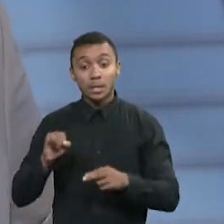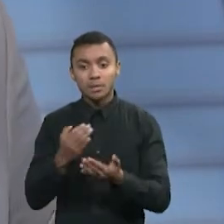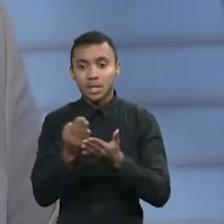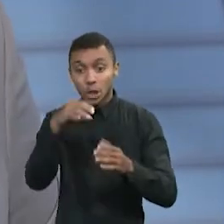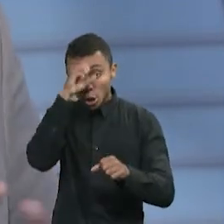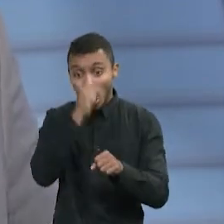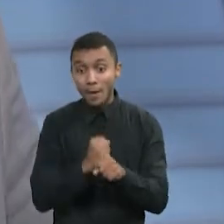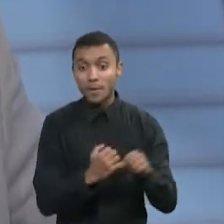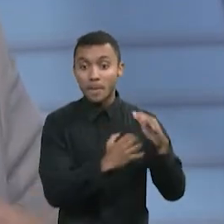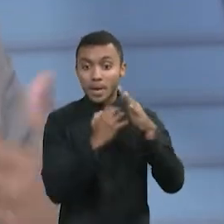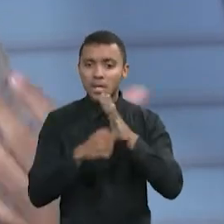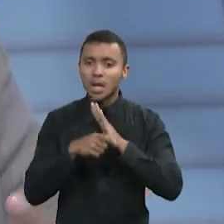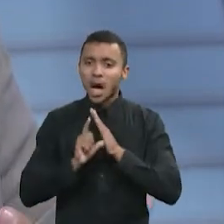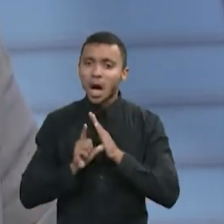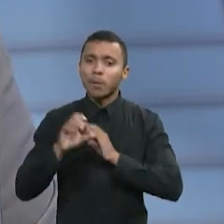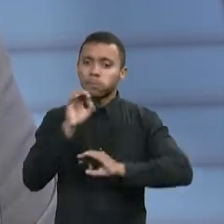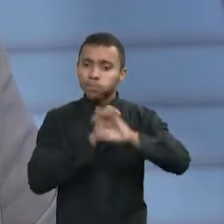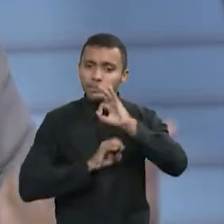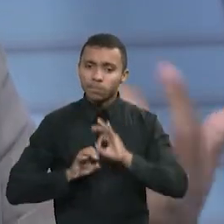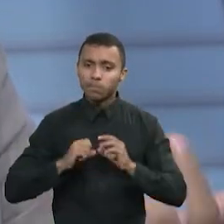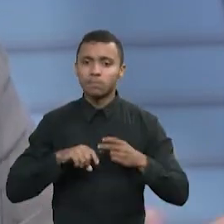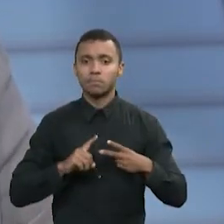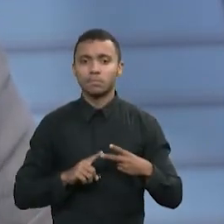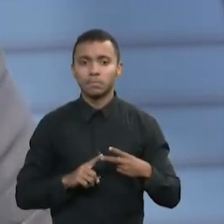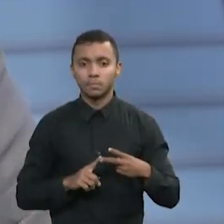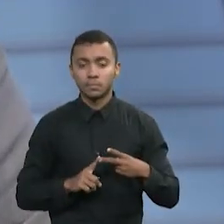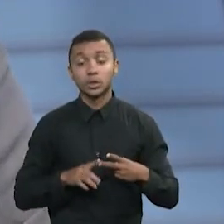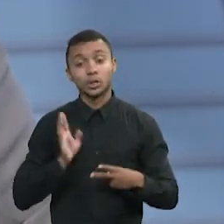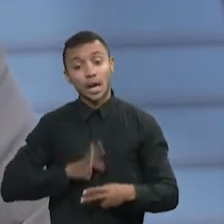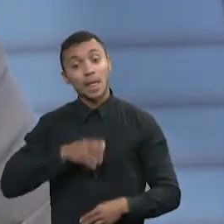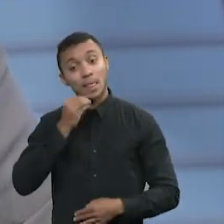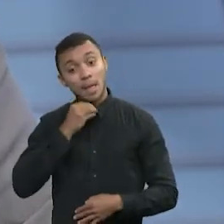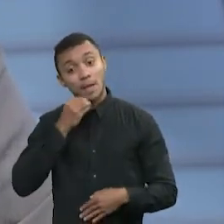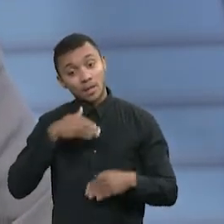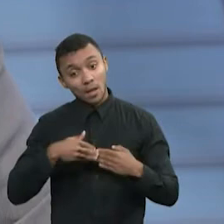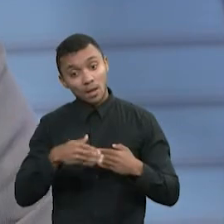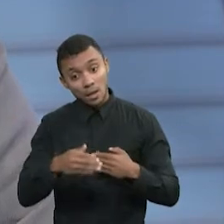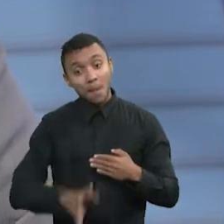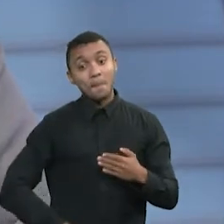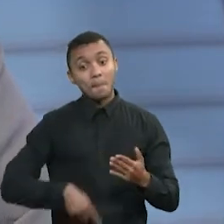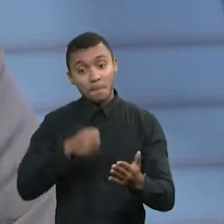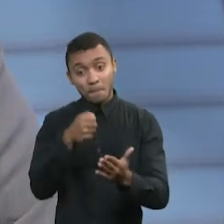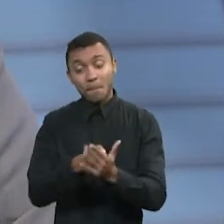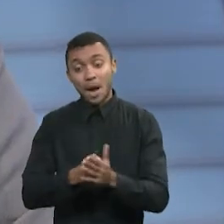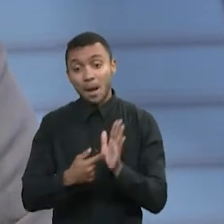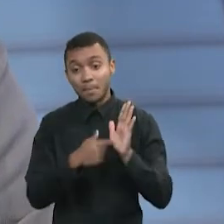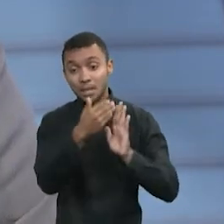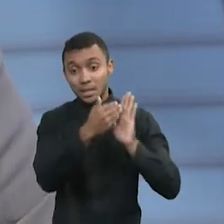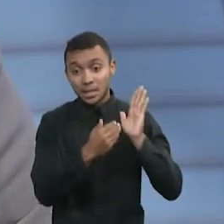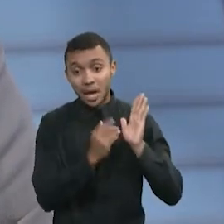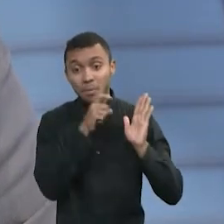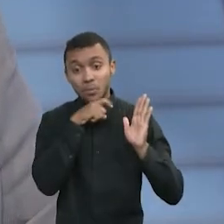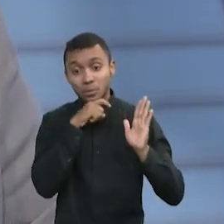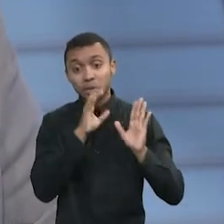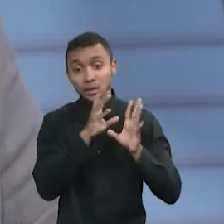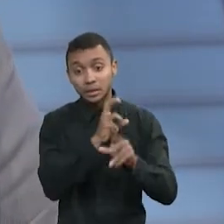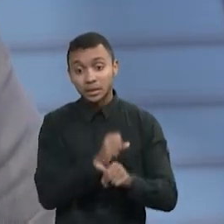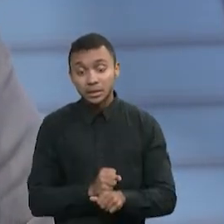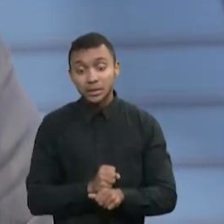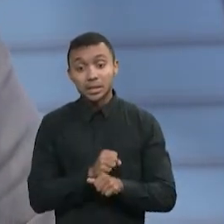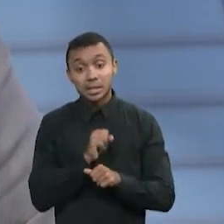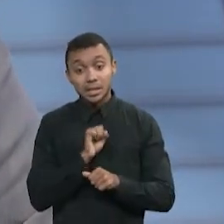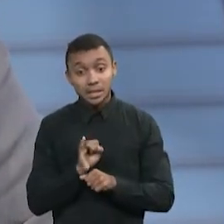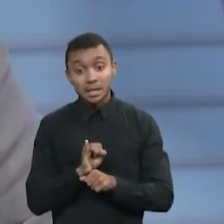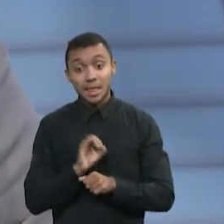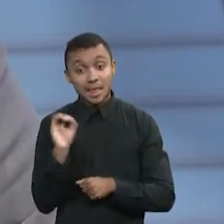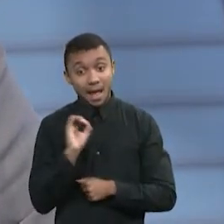estar com seus balanços, seus berriões fechados. era estar, nessa altura do campeonato. Exatamente. Já para poder fazer a sua declaração. Senão vai ser uma declaração que